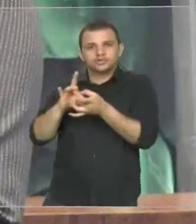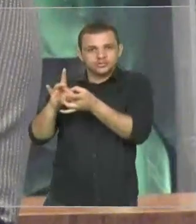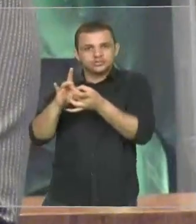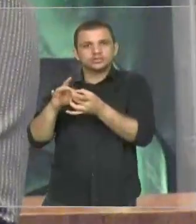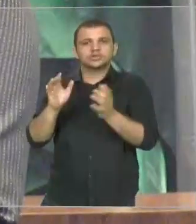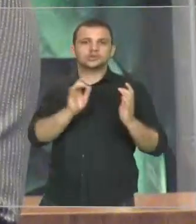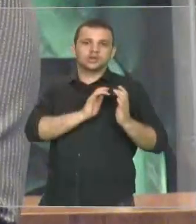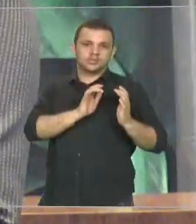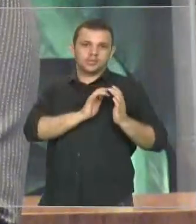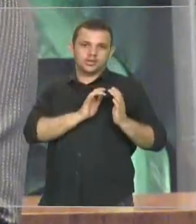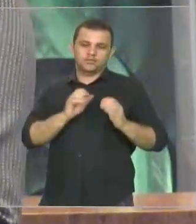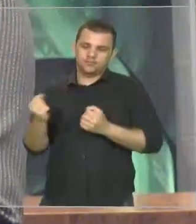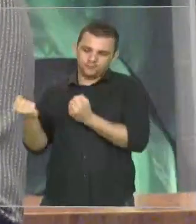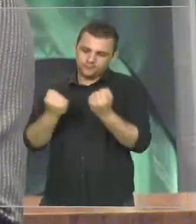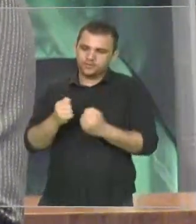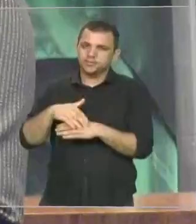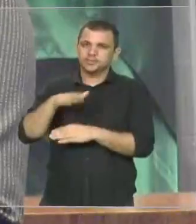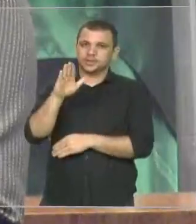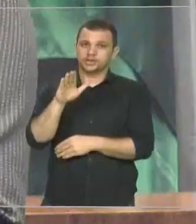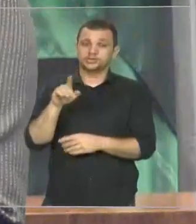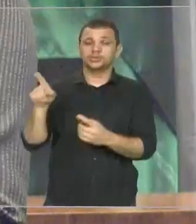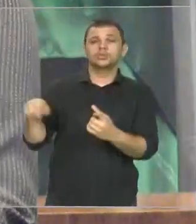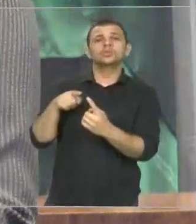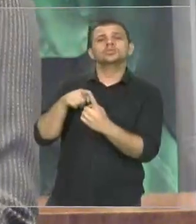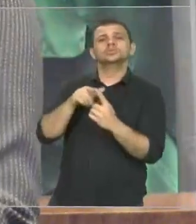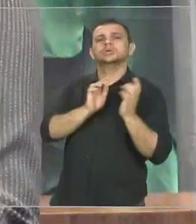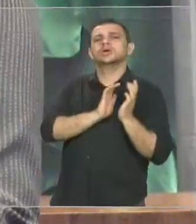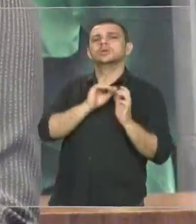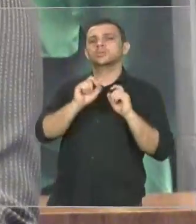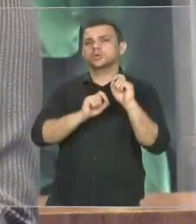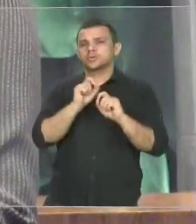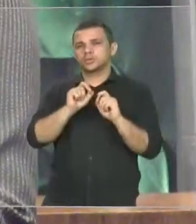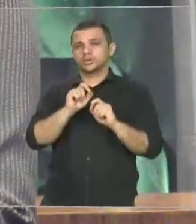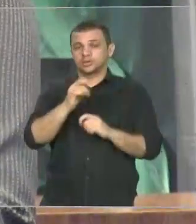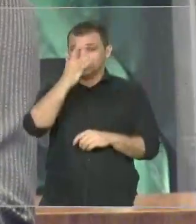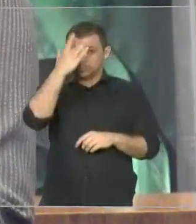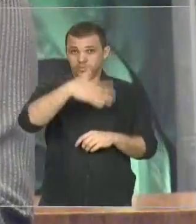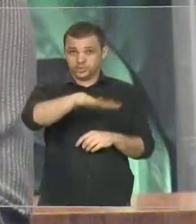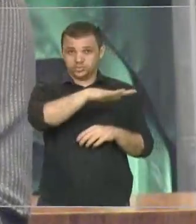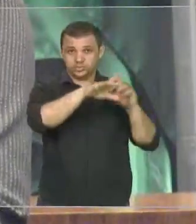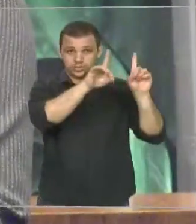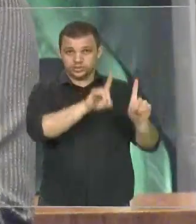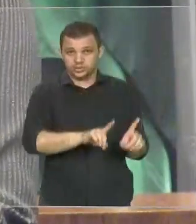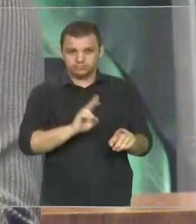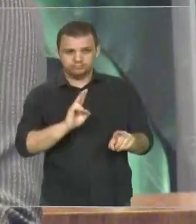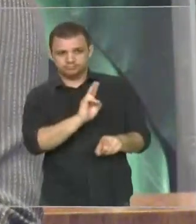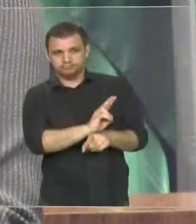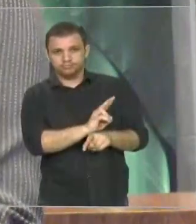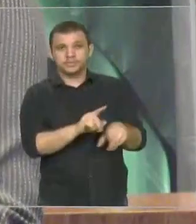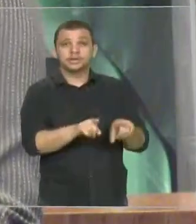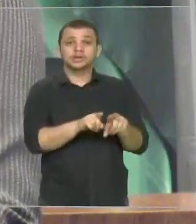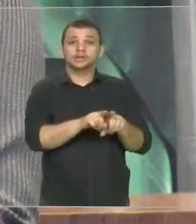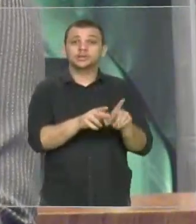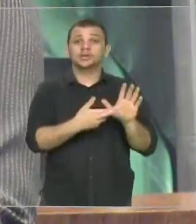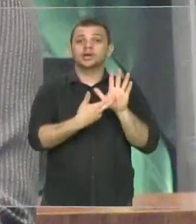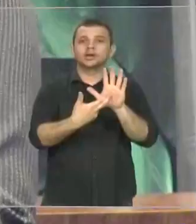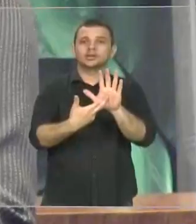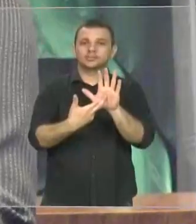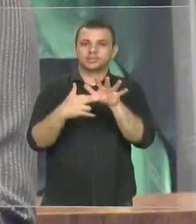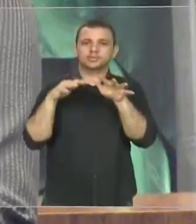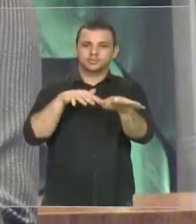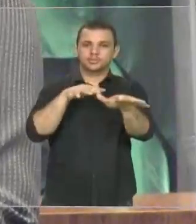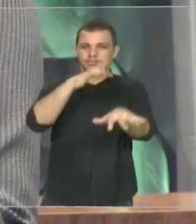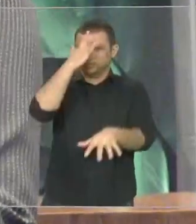missão da ISAPAI é promover ações de defesa à pessoa com deficiência e representar o movimento perante